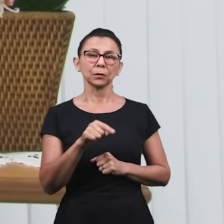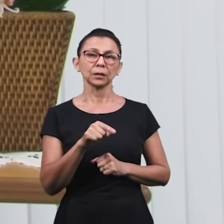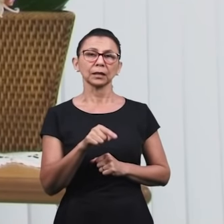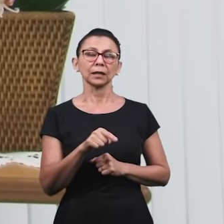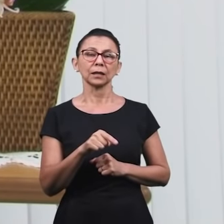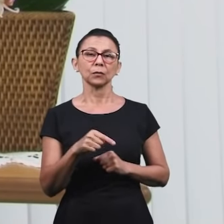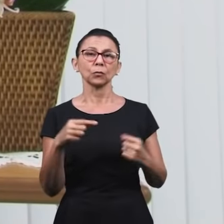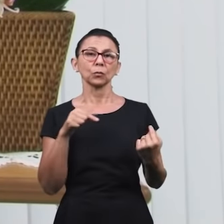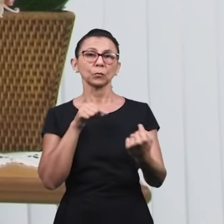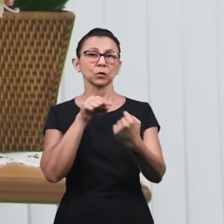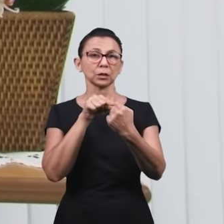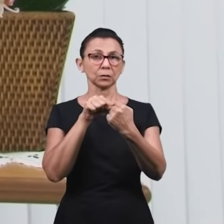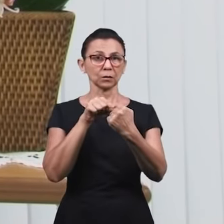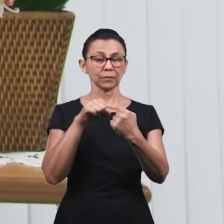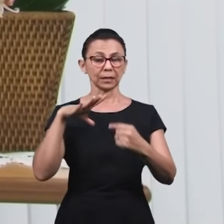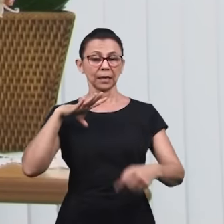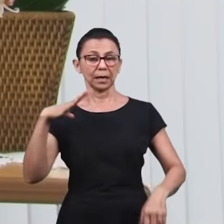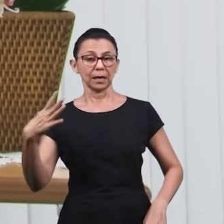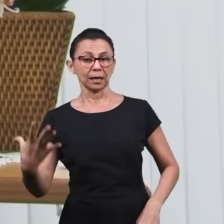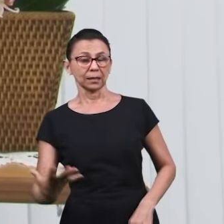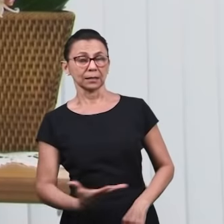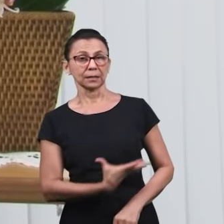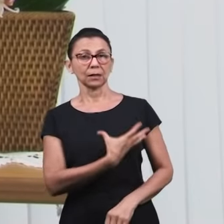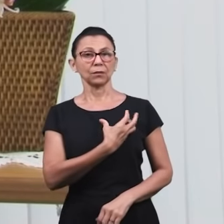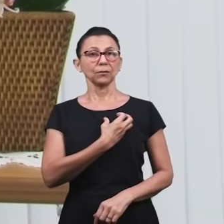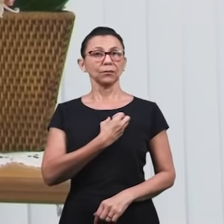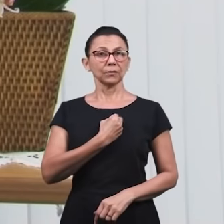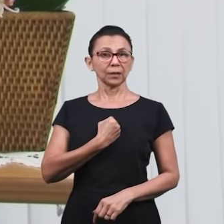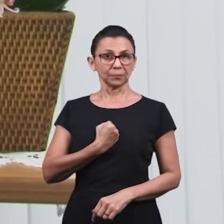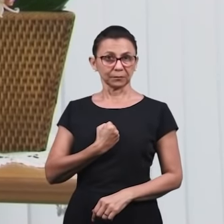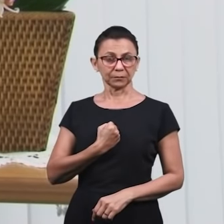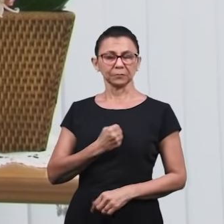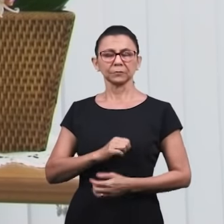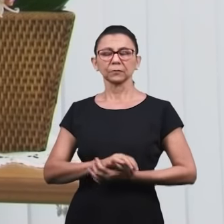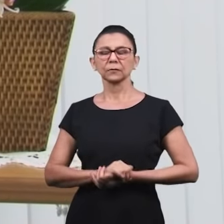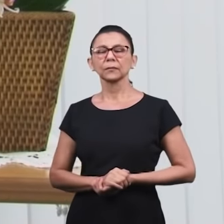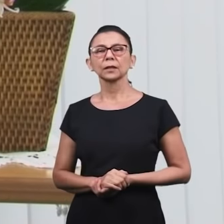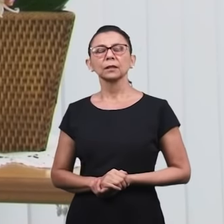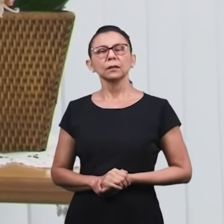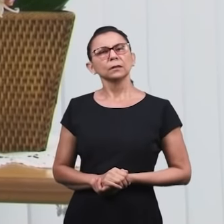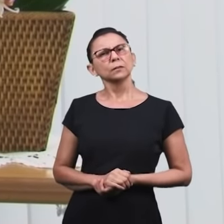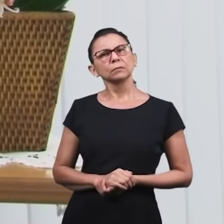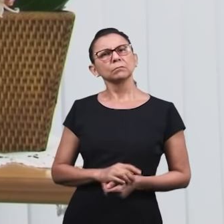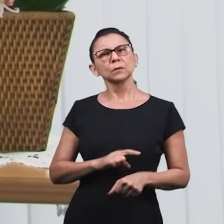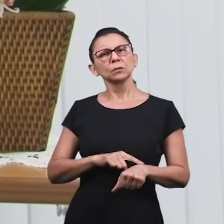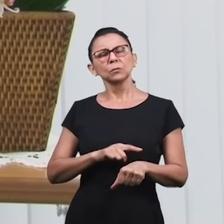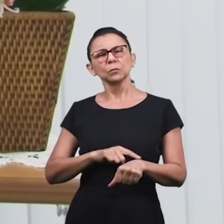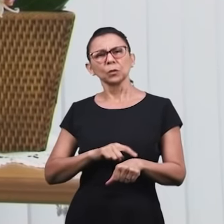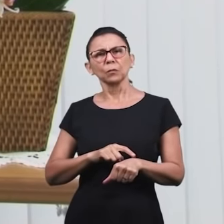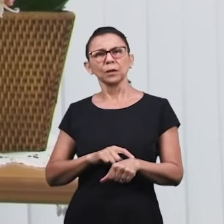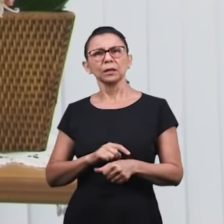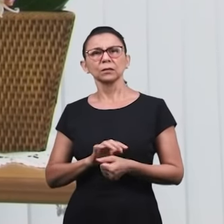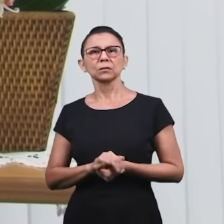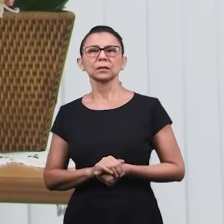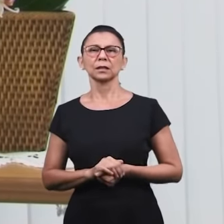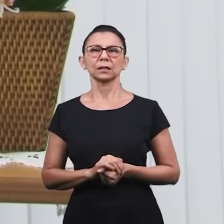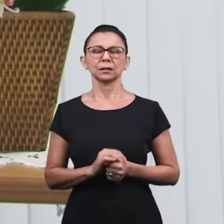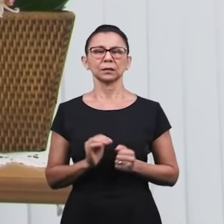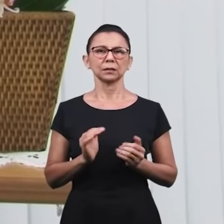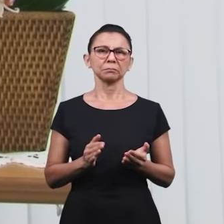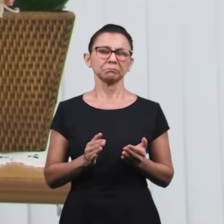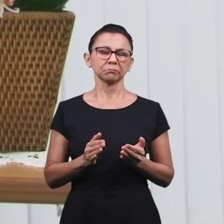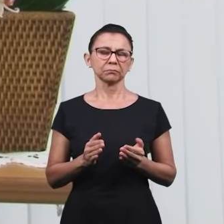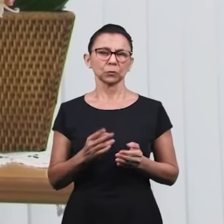resgatados ao projeto original, à instrução original que o Senhor havia dado. Em dado momento, que era